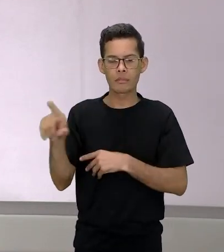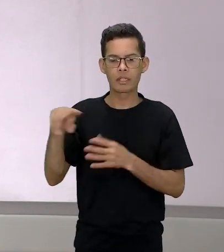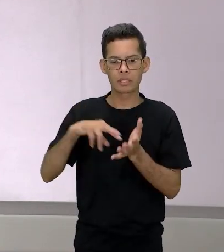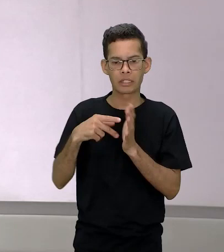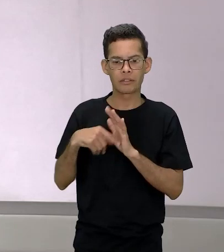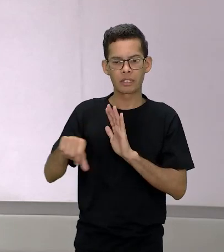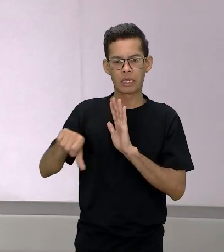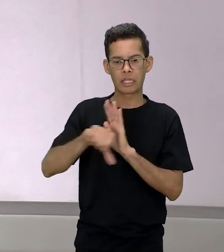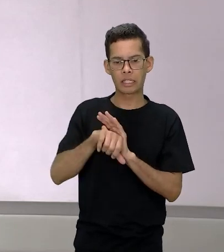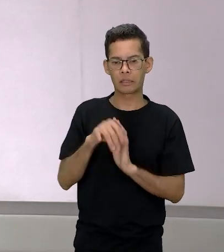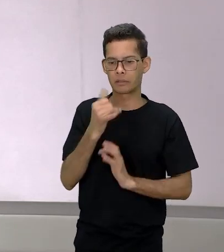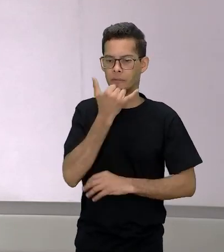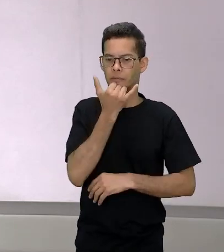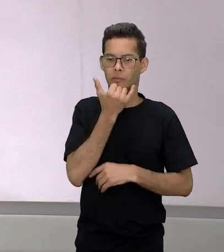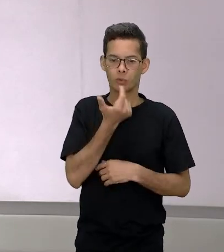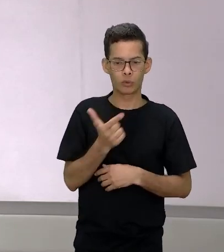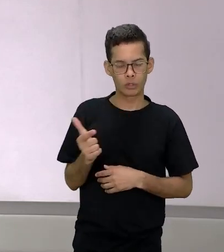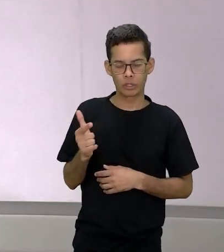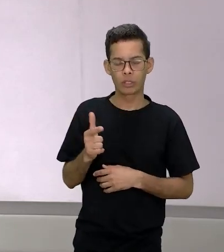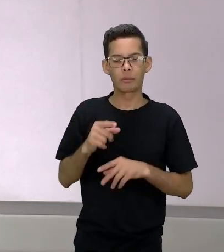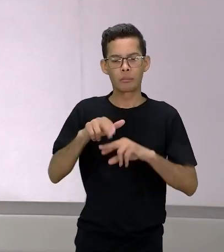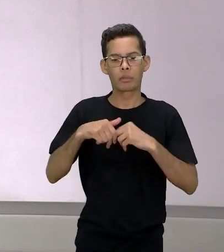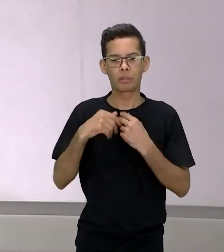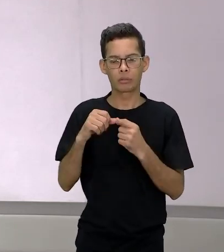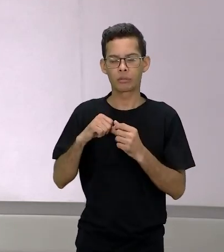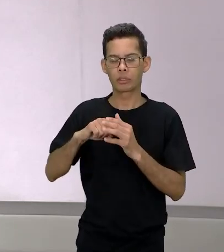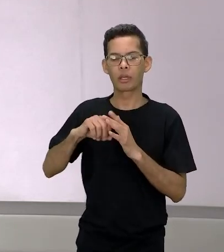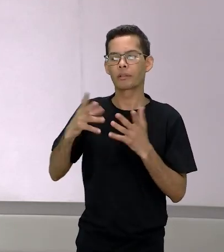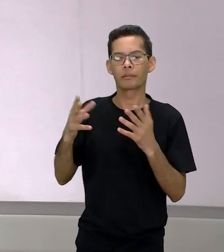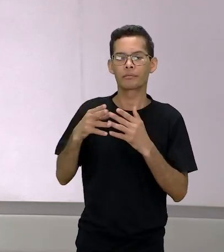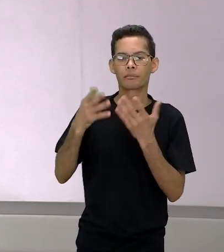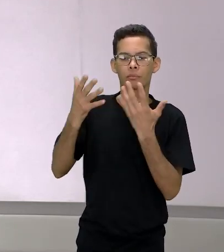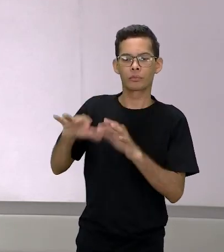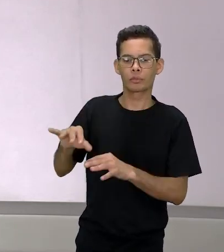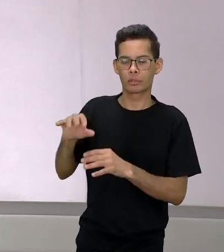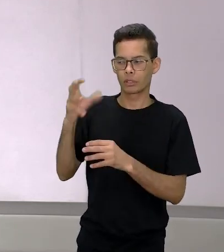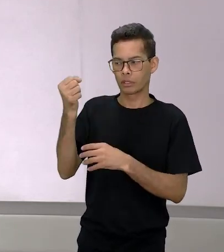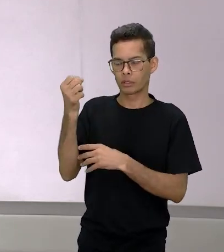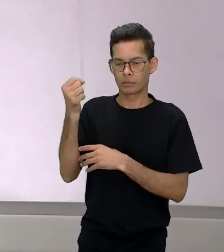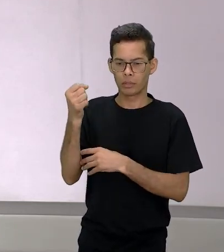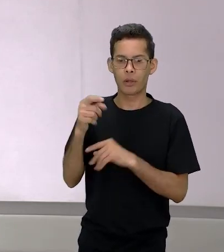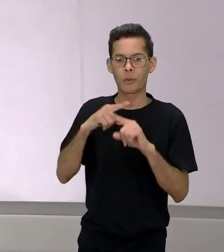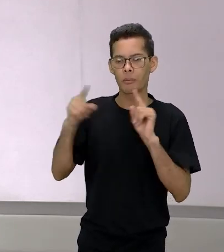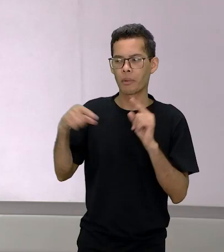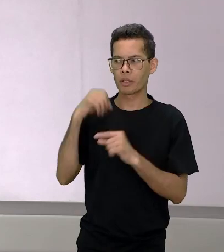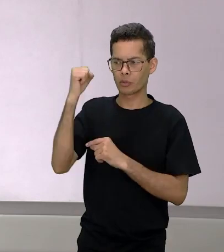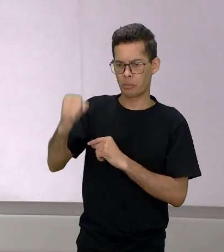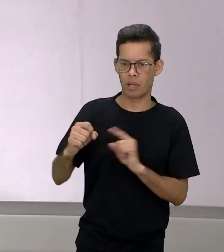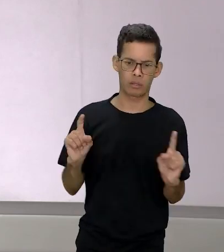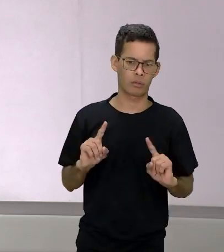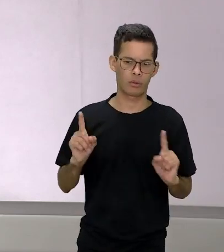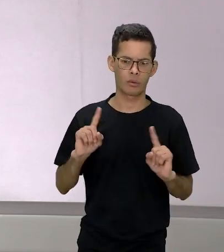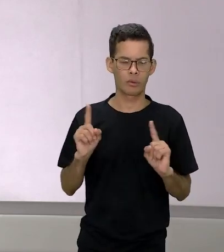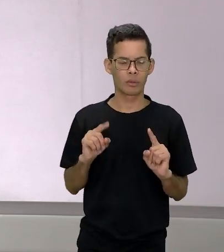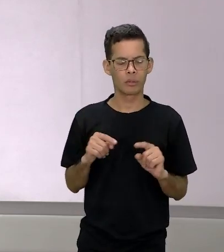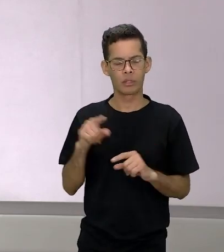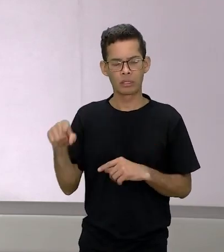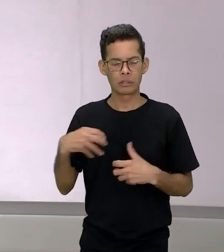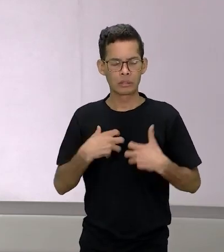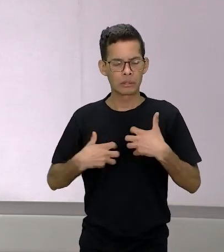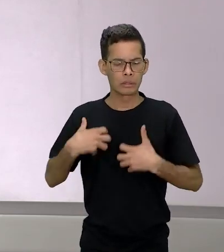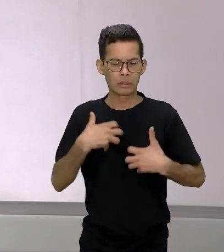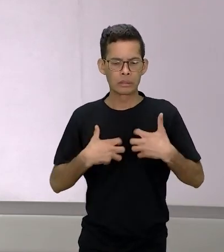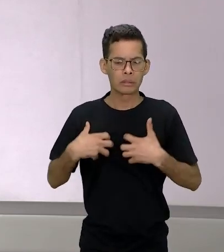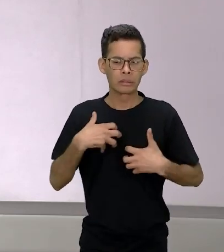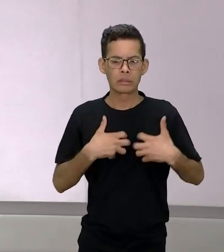tinha golpeado um branco ainda que não o tivesse matado em sua fúria desajeitada